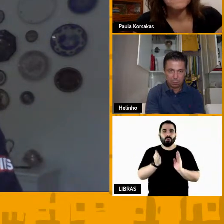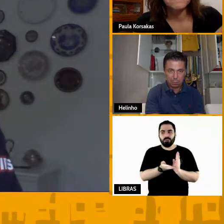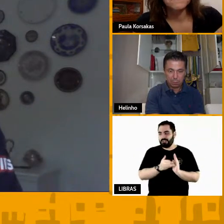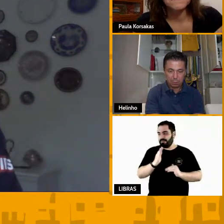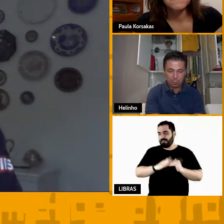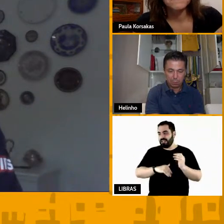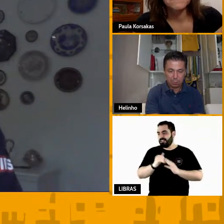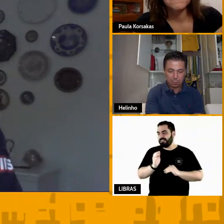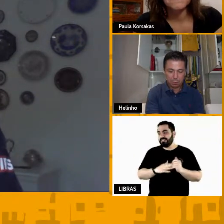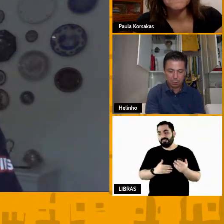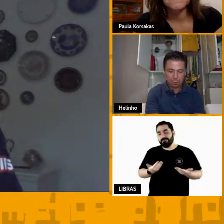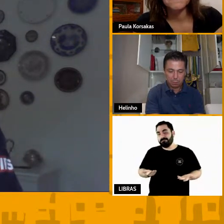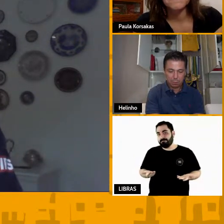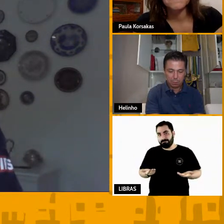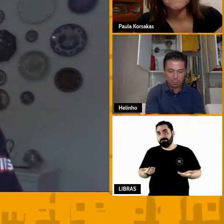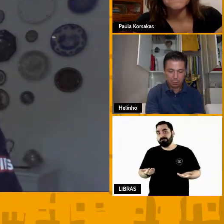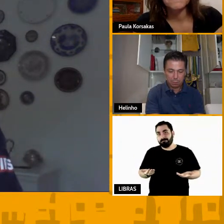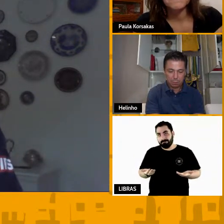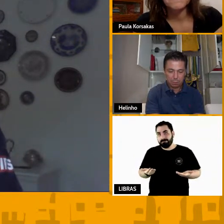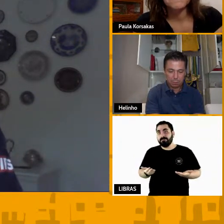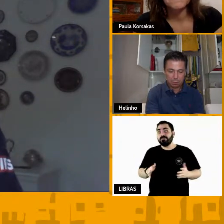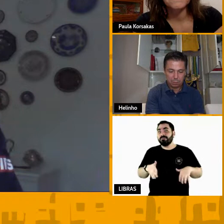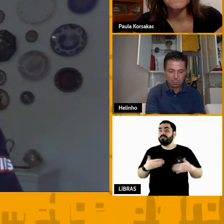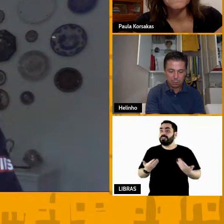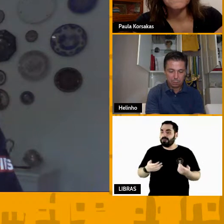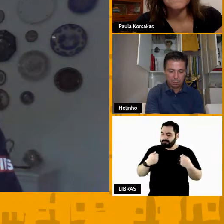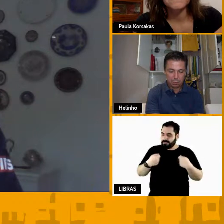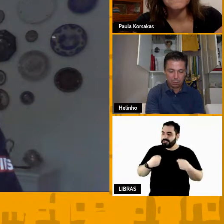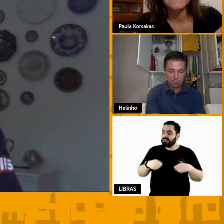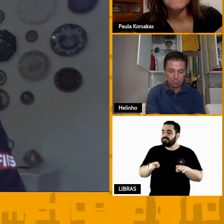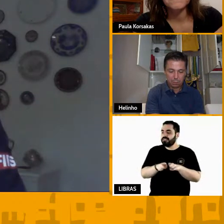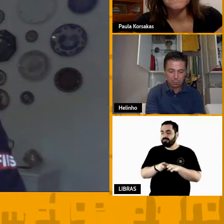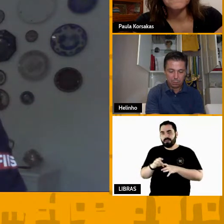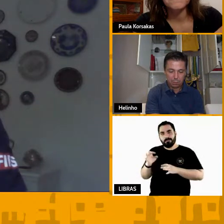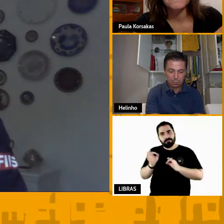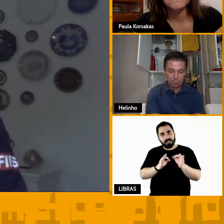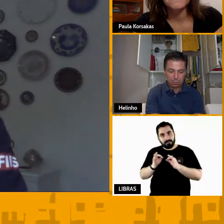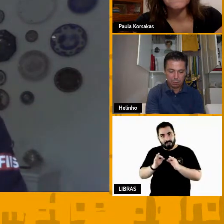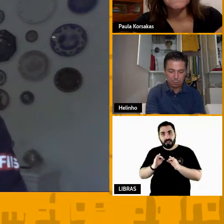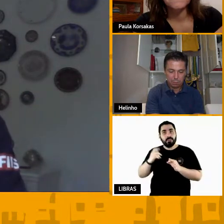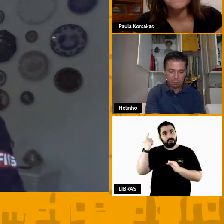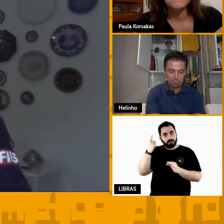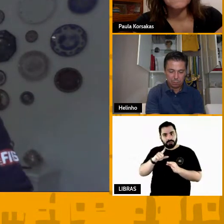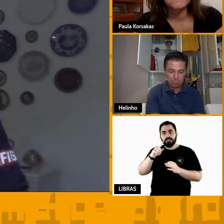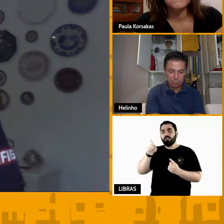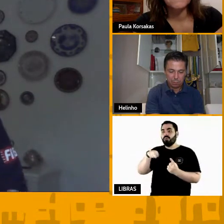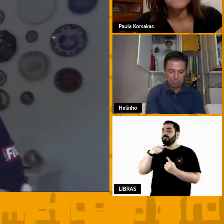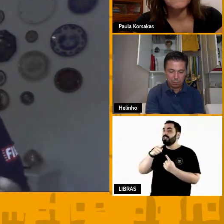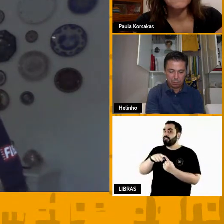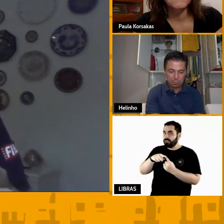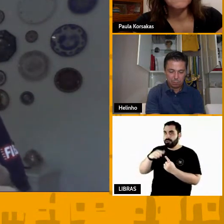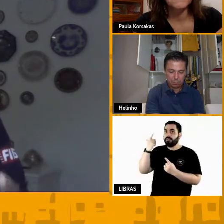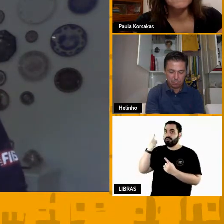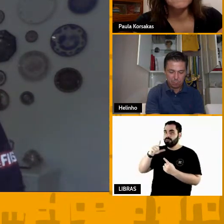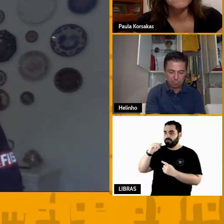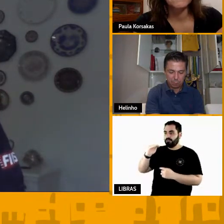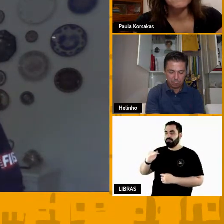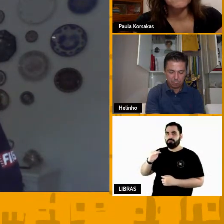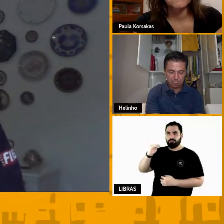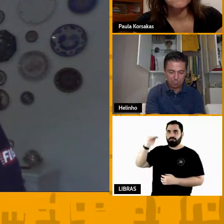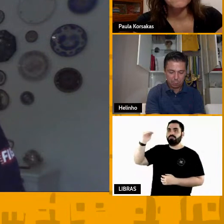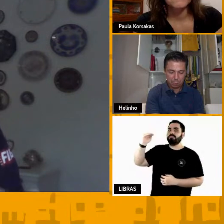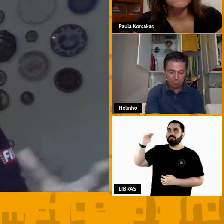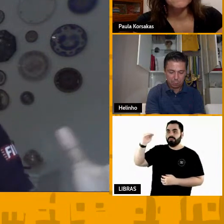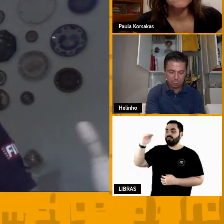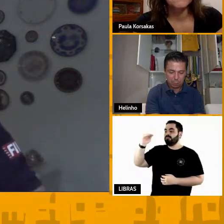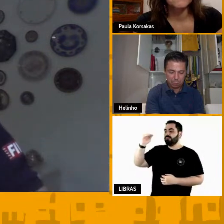também tem que preparar para ele conseguir atingir o objetivo dele de chegar no adulto que é com um pouquinho